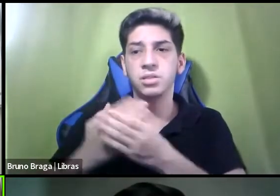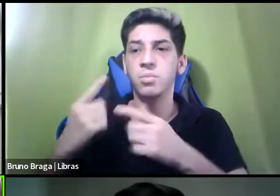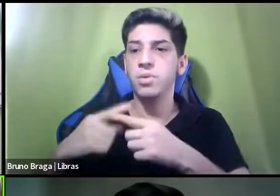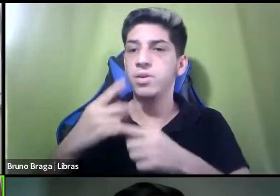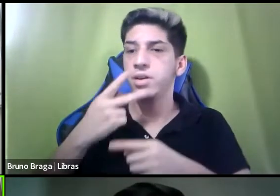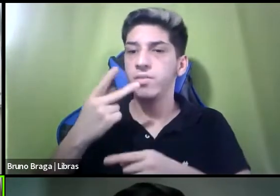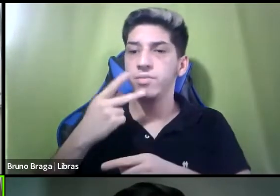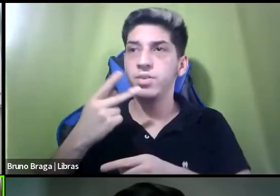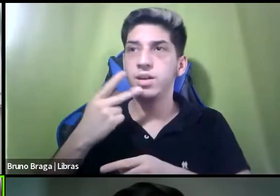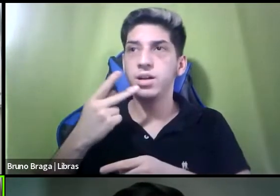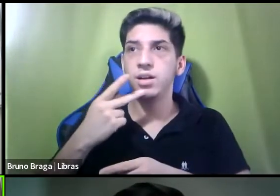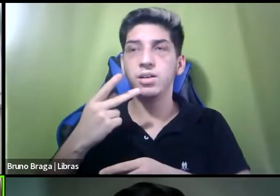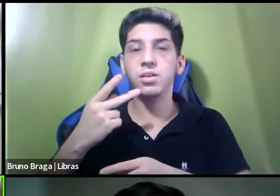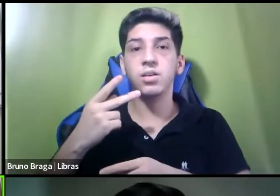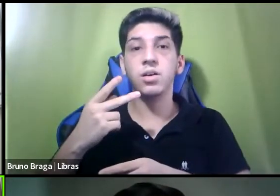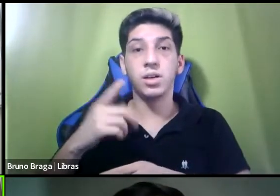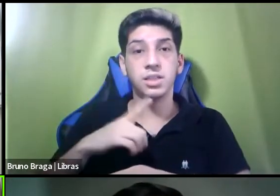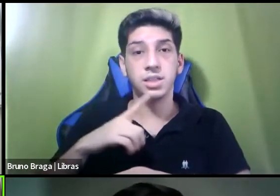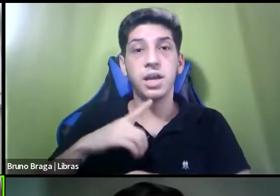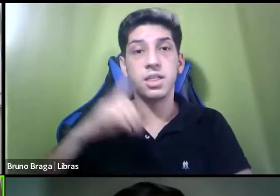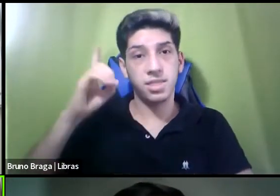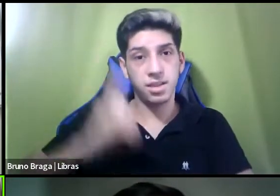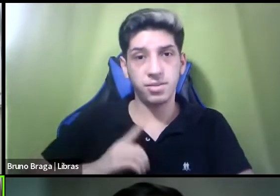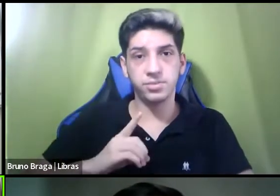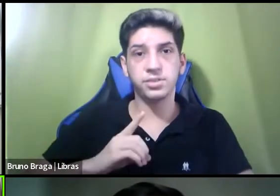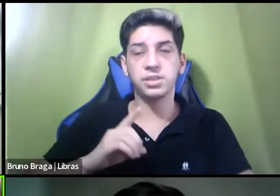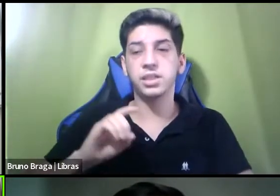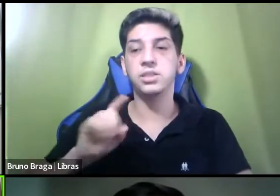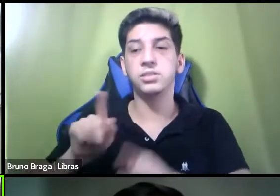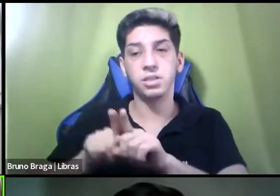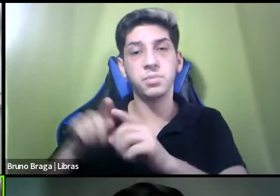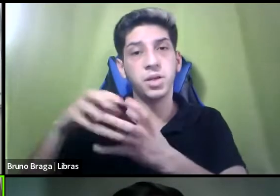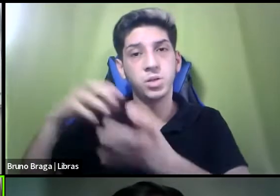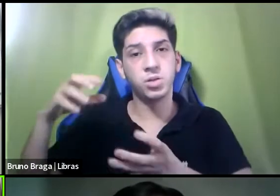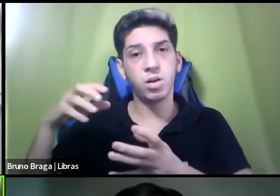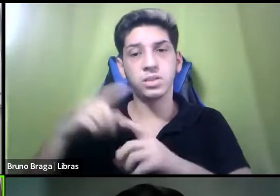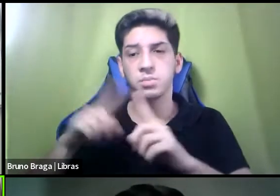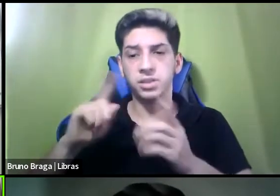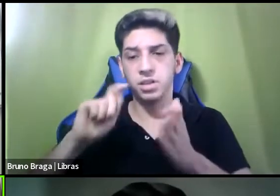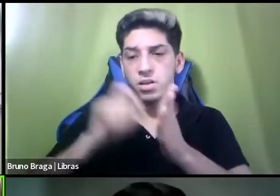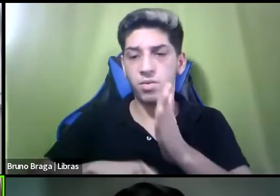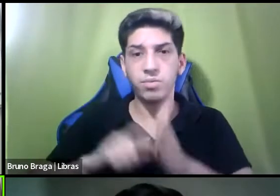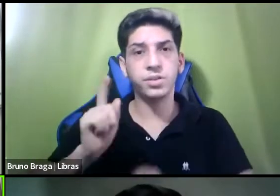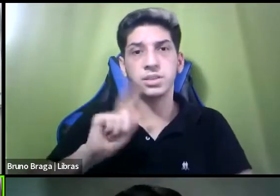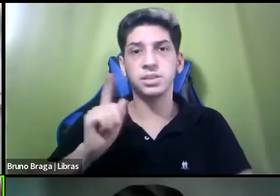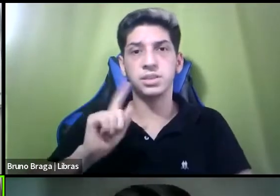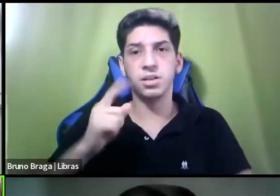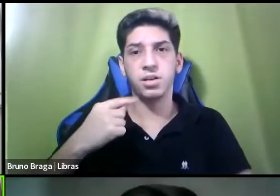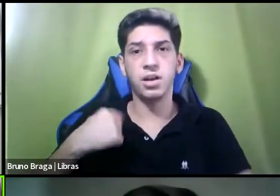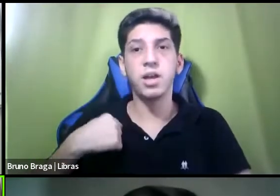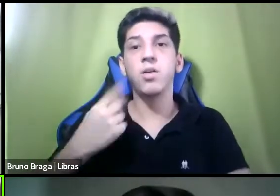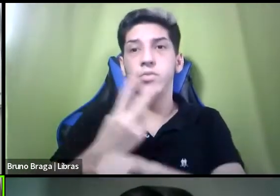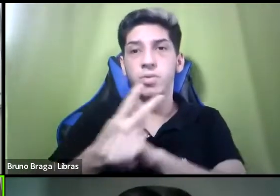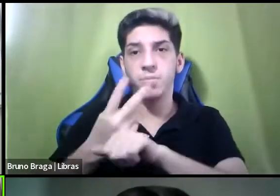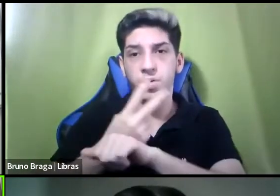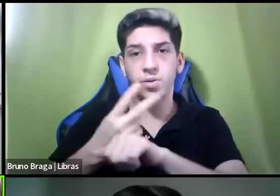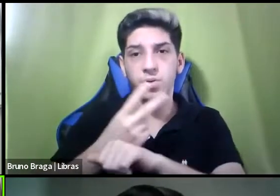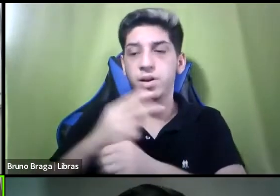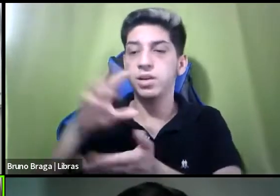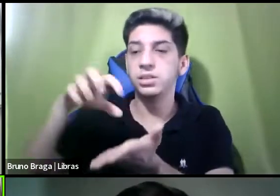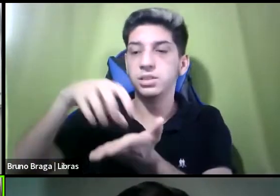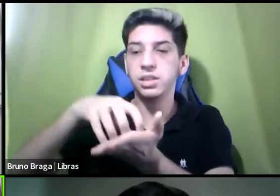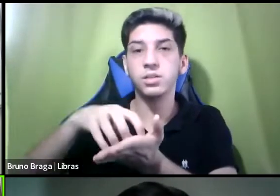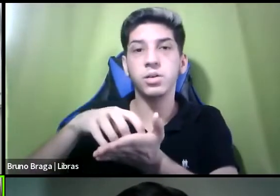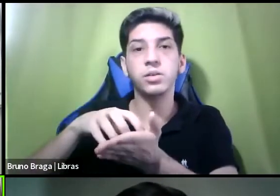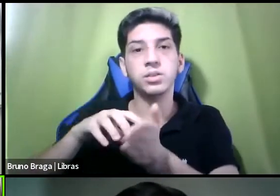miserável, que é deficiente ou idosa, e eu falei, não, não vou assinar isso daqui, fui atrás do setor de perícias